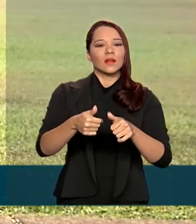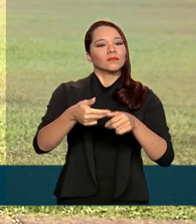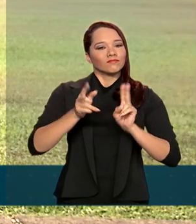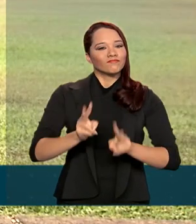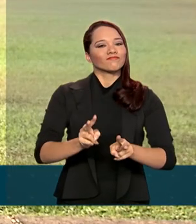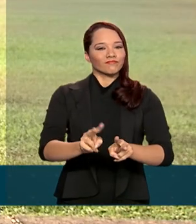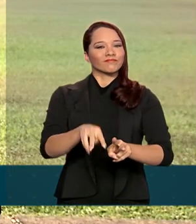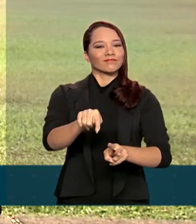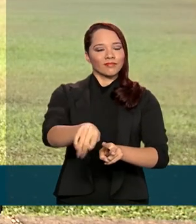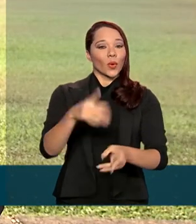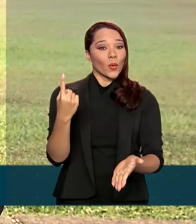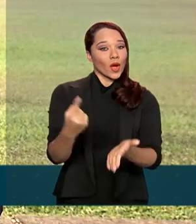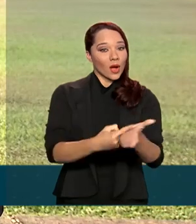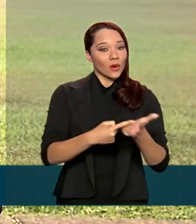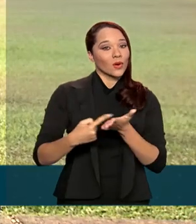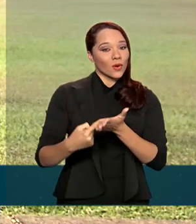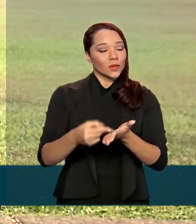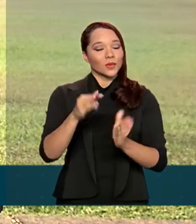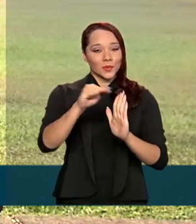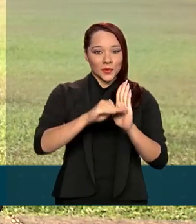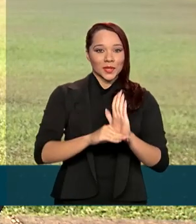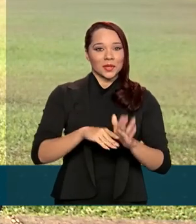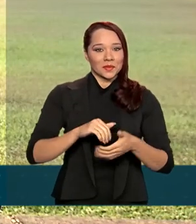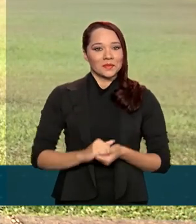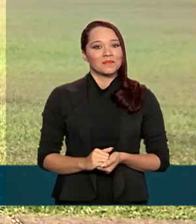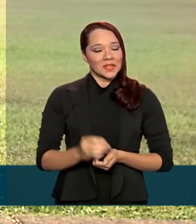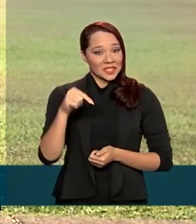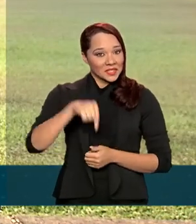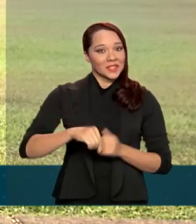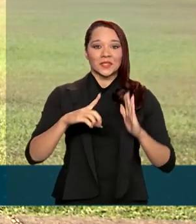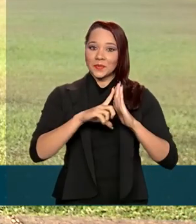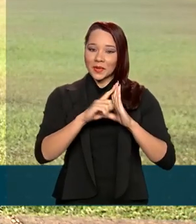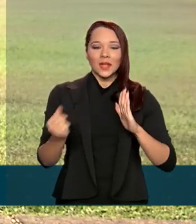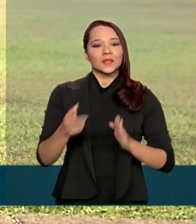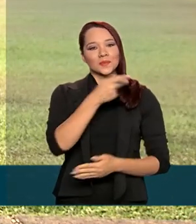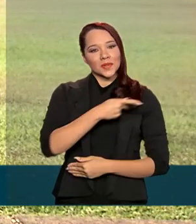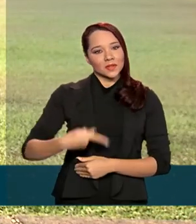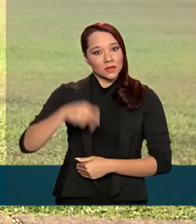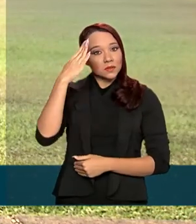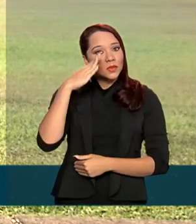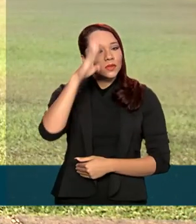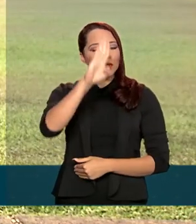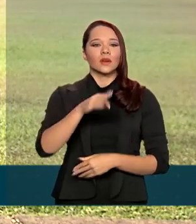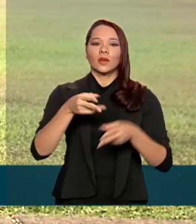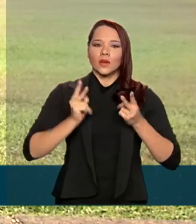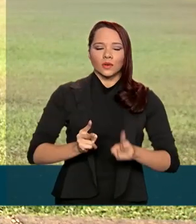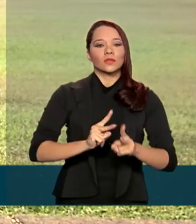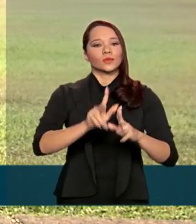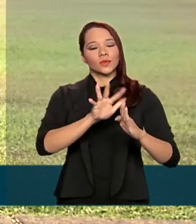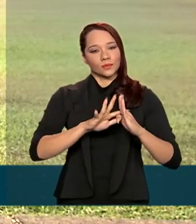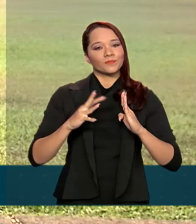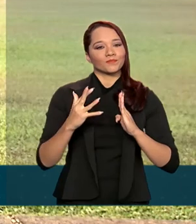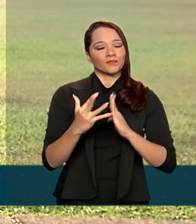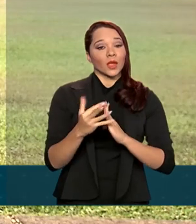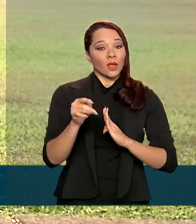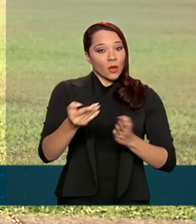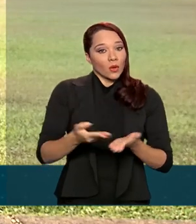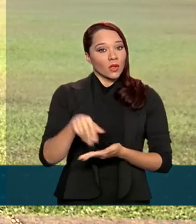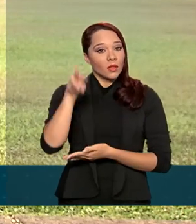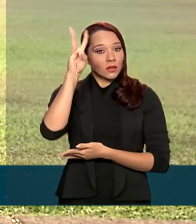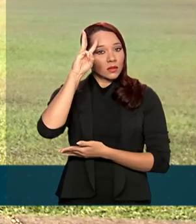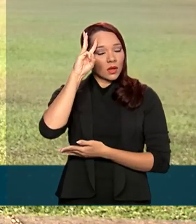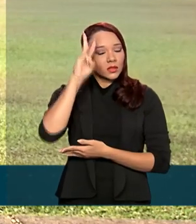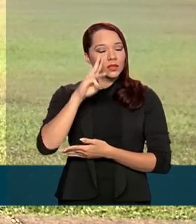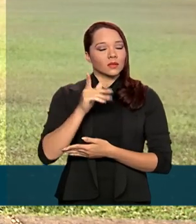com os acordos celebrados pelo programa. E aqui no Palácio do Alvorado, o presidente Jair Bolsonaro segue em isolamento. Nesta terça-feira,